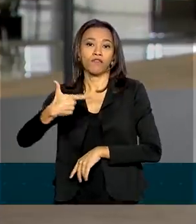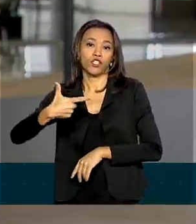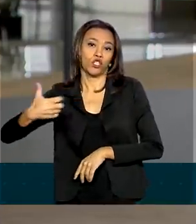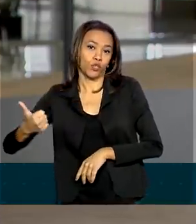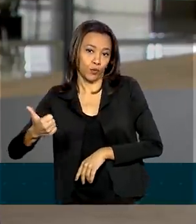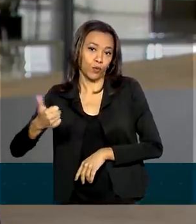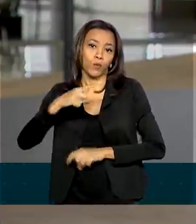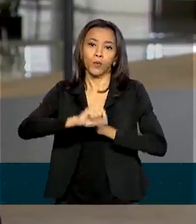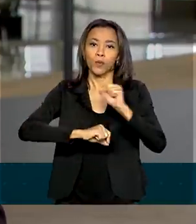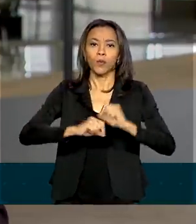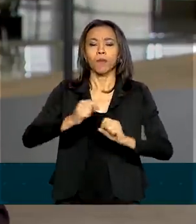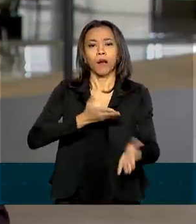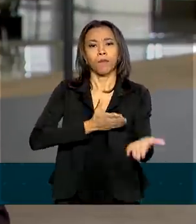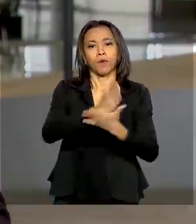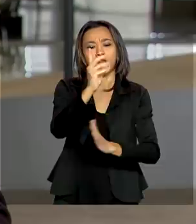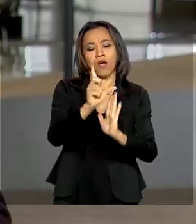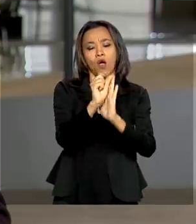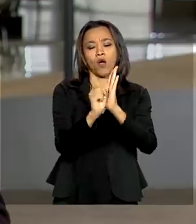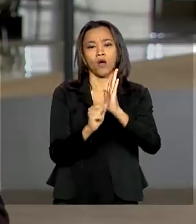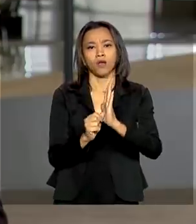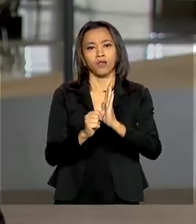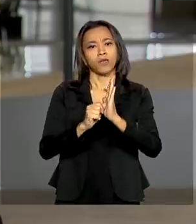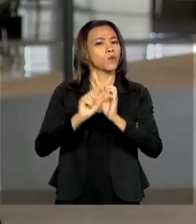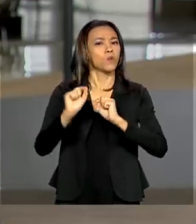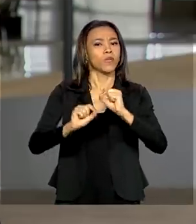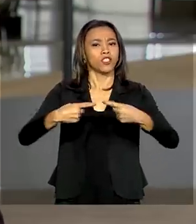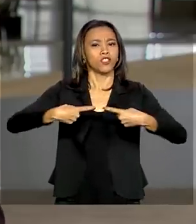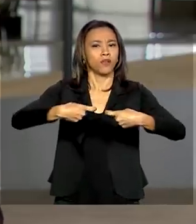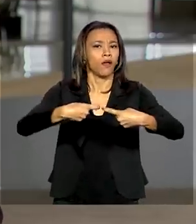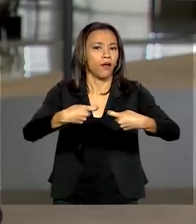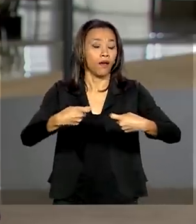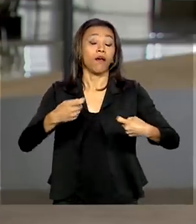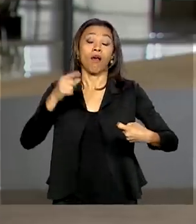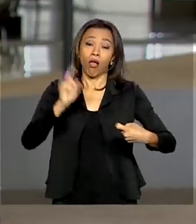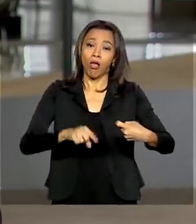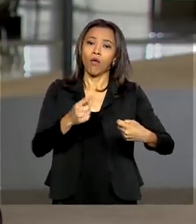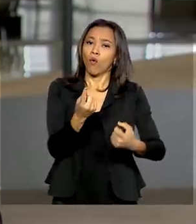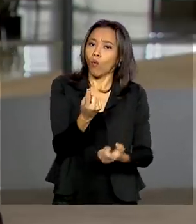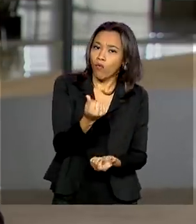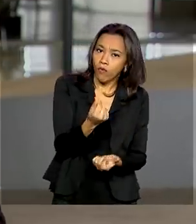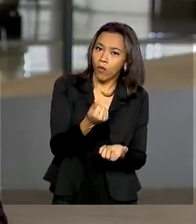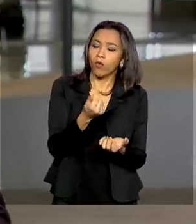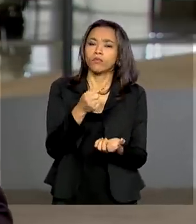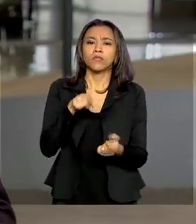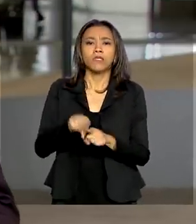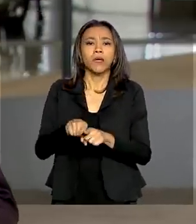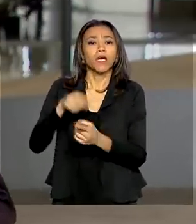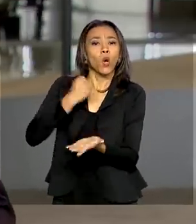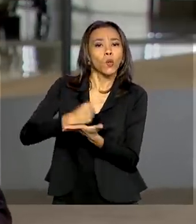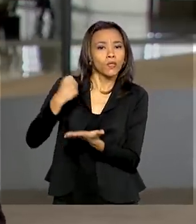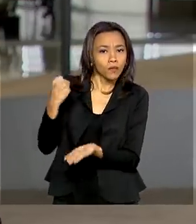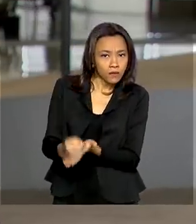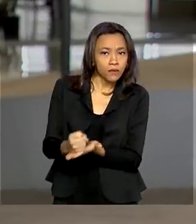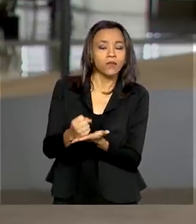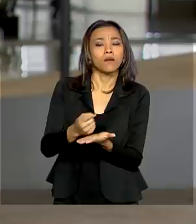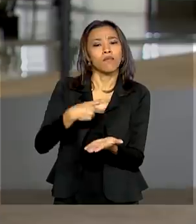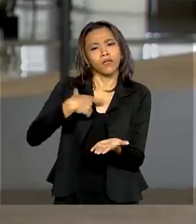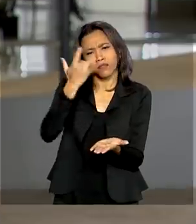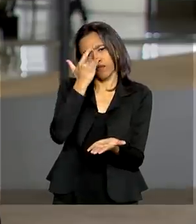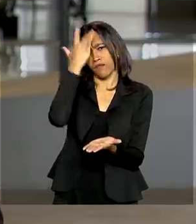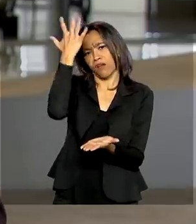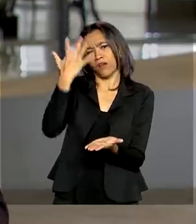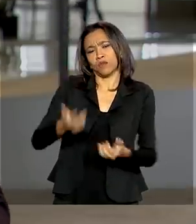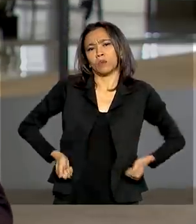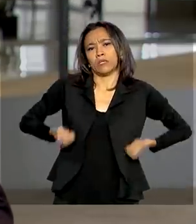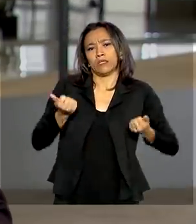do Orçamento de Guerra e ela institui aí um regime extraordinário financeiro e de contratações para facilitar os gastos do